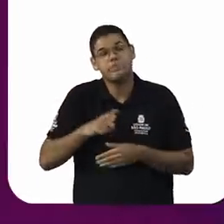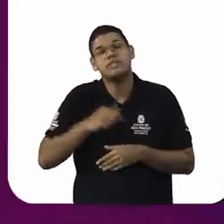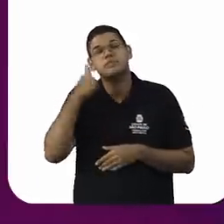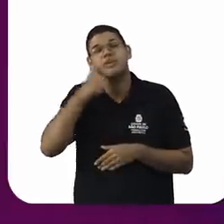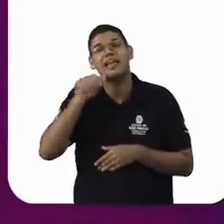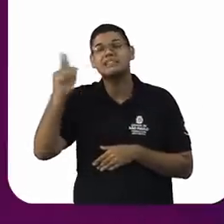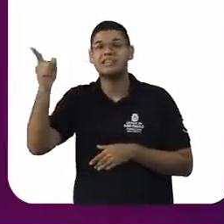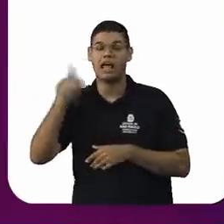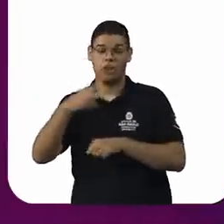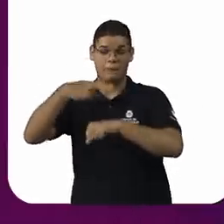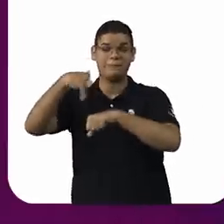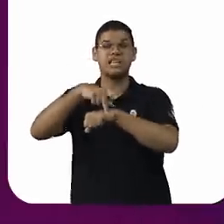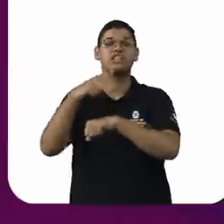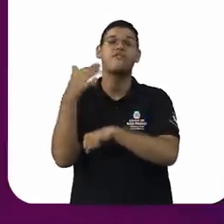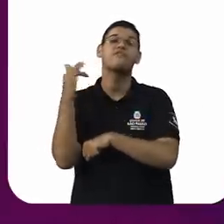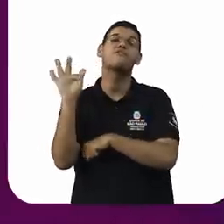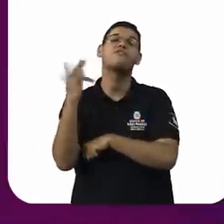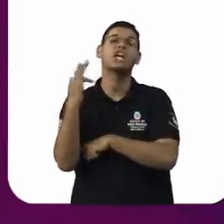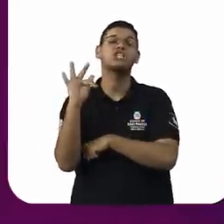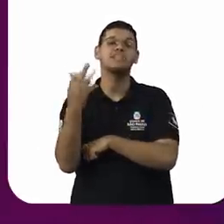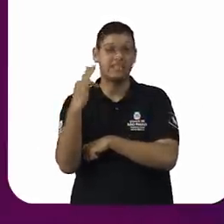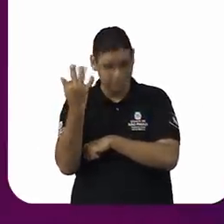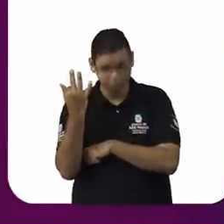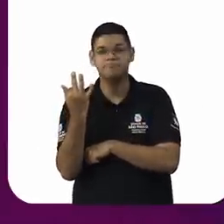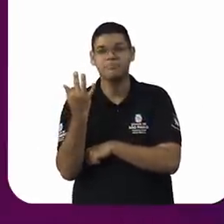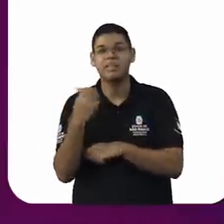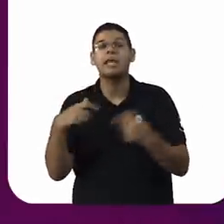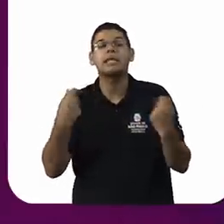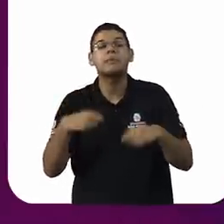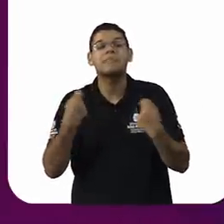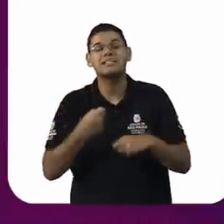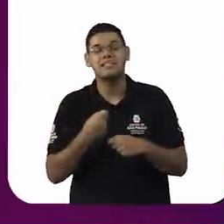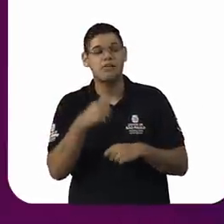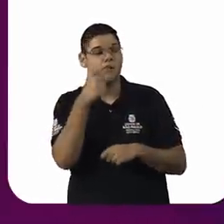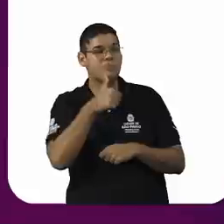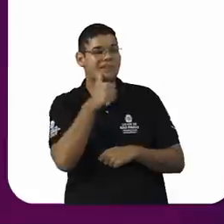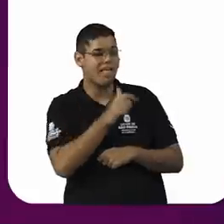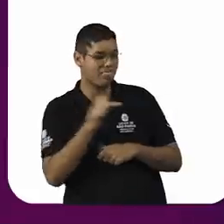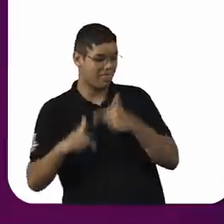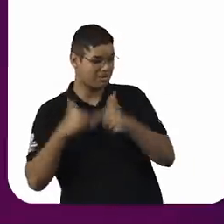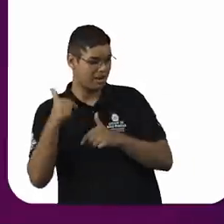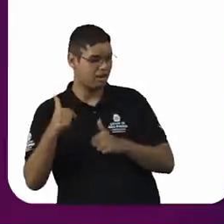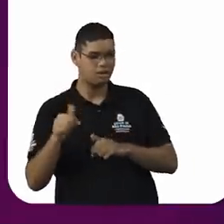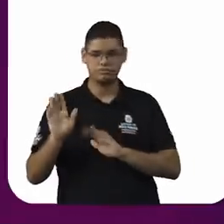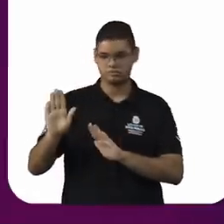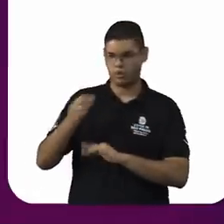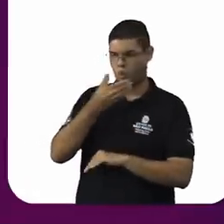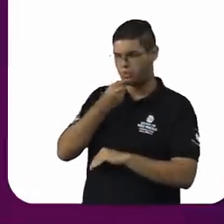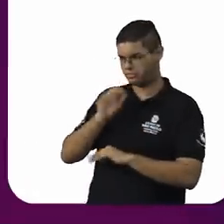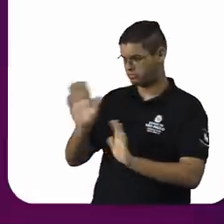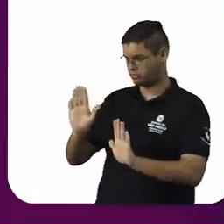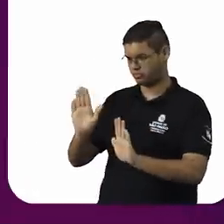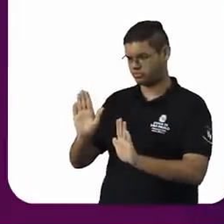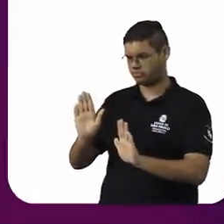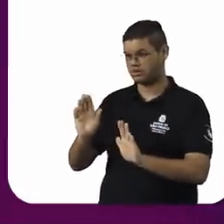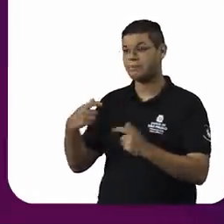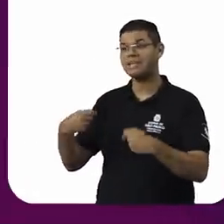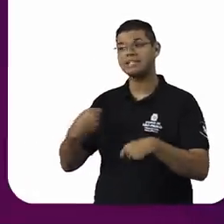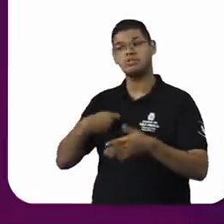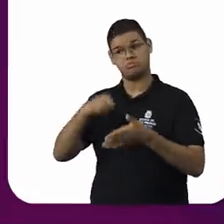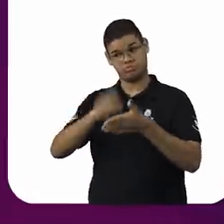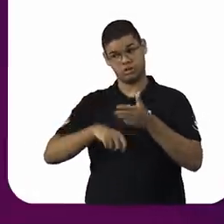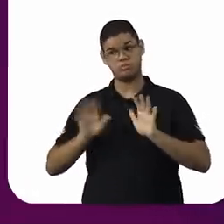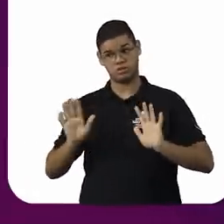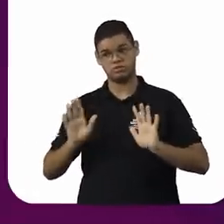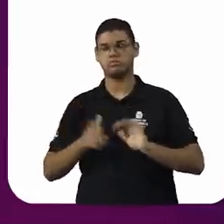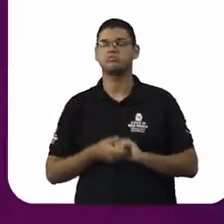precisavam da autorização do marido até 1975, perdão, 65. Na Espanha, tanto a